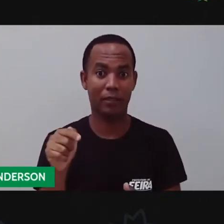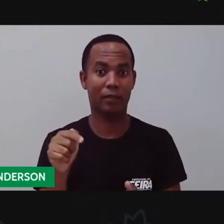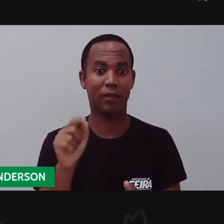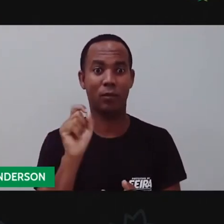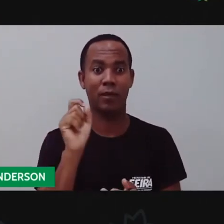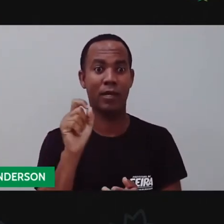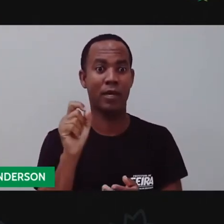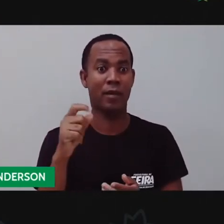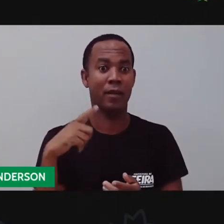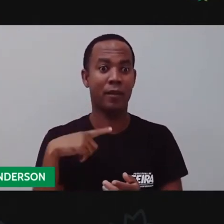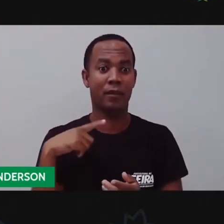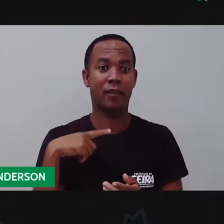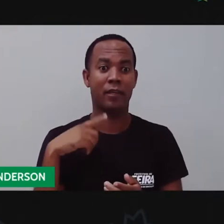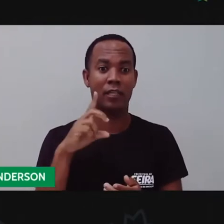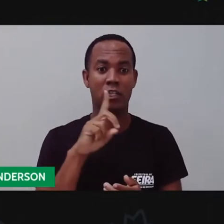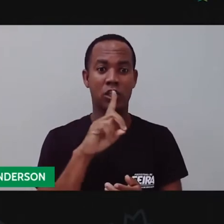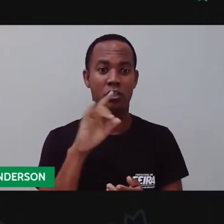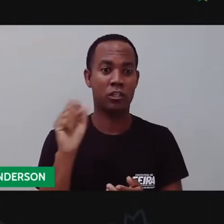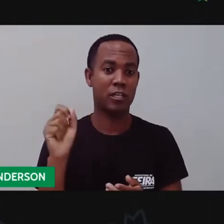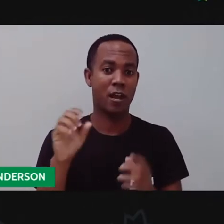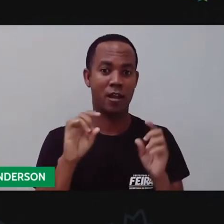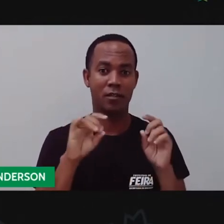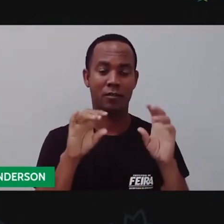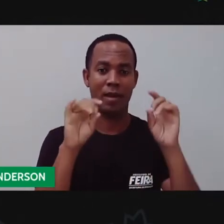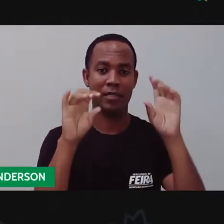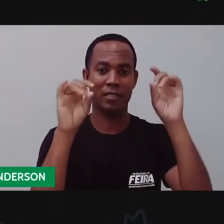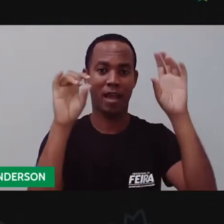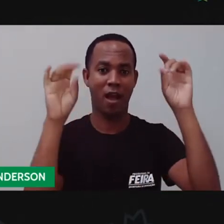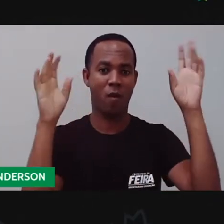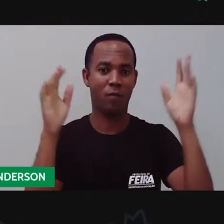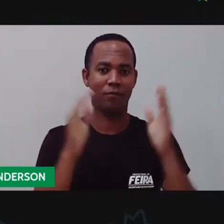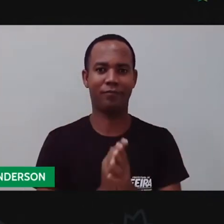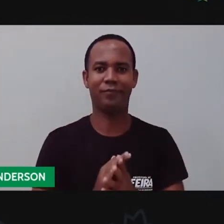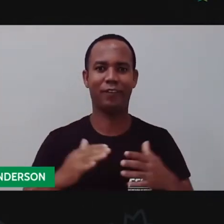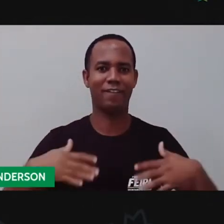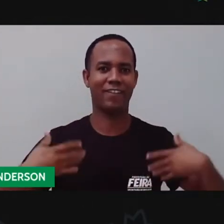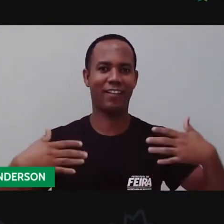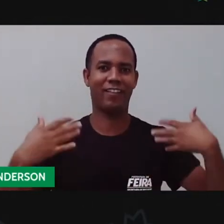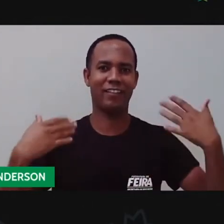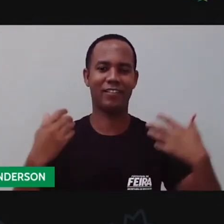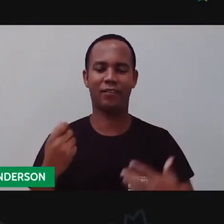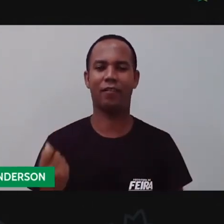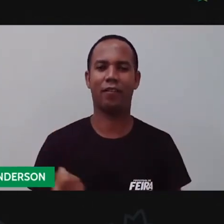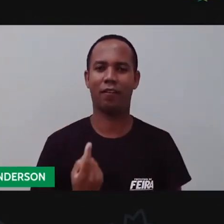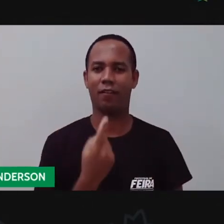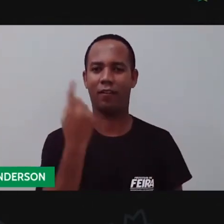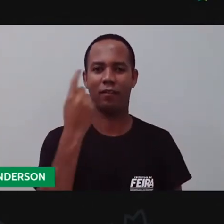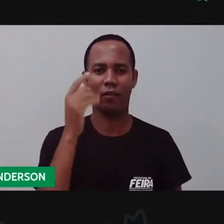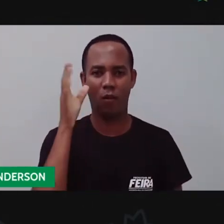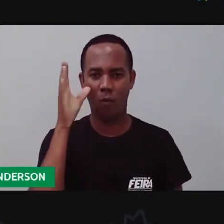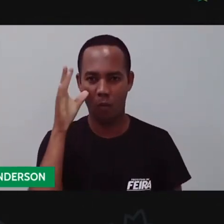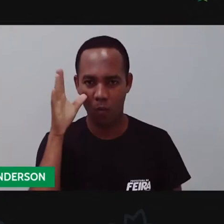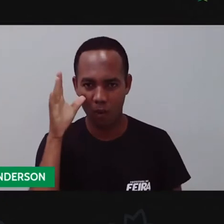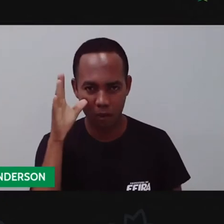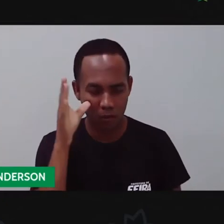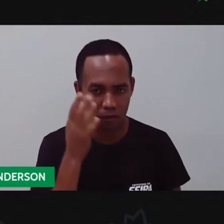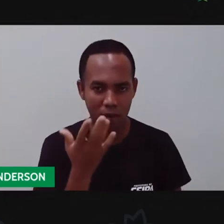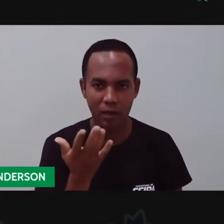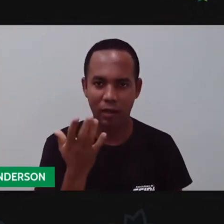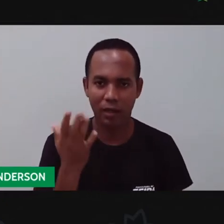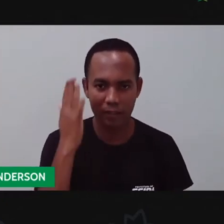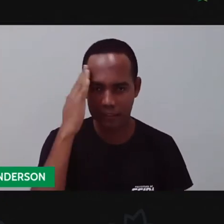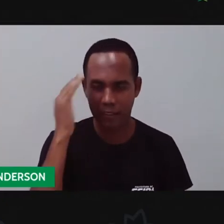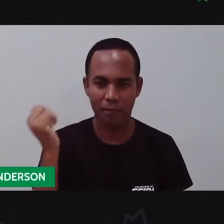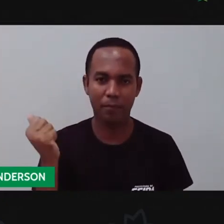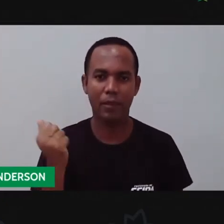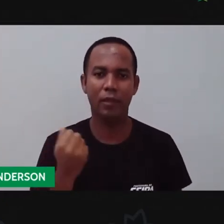acreditar. Tem um dia mega especial. Anderson, chega até em cólica essa aqui, ó, curioso, querendo saber, meu